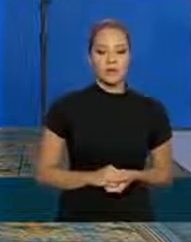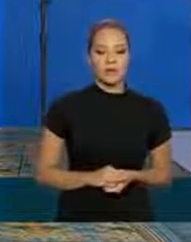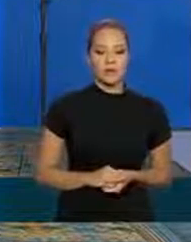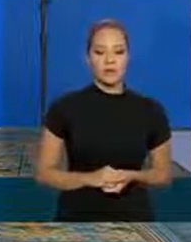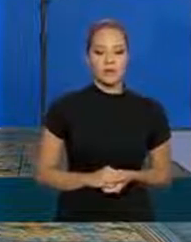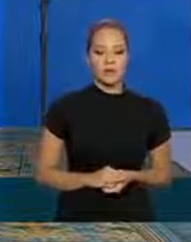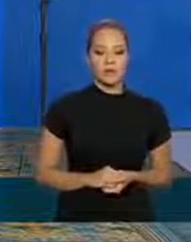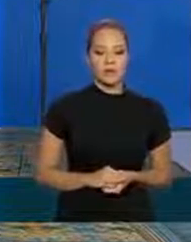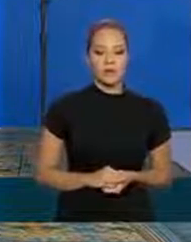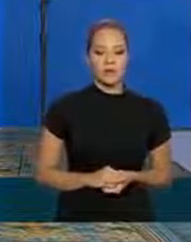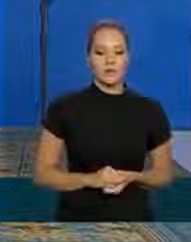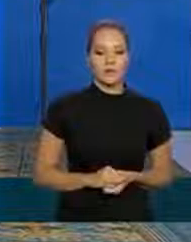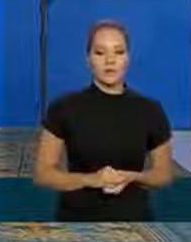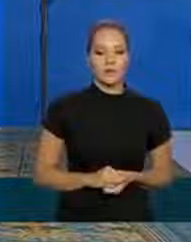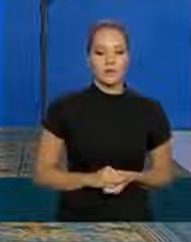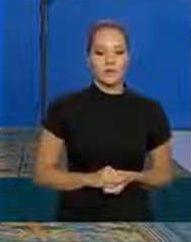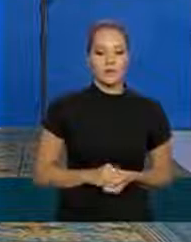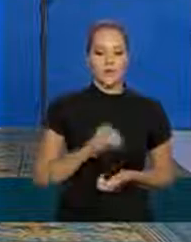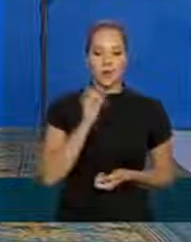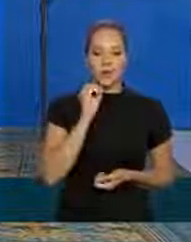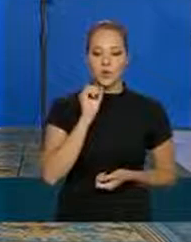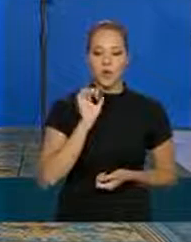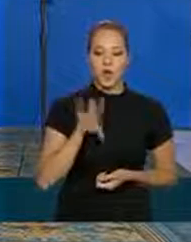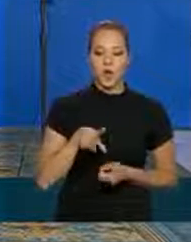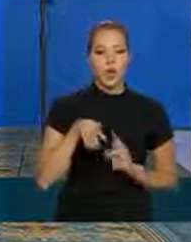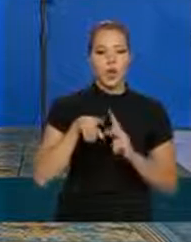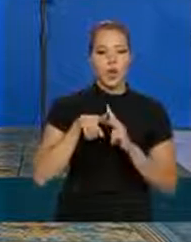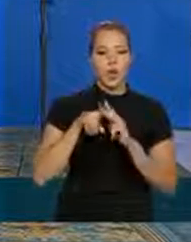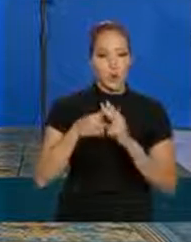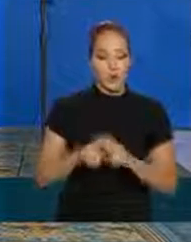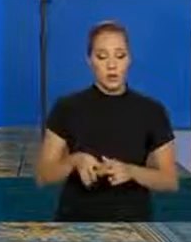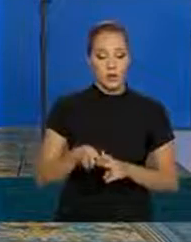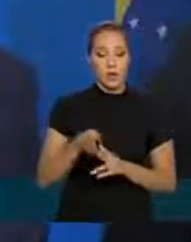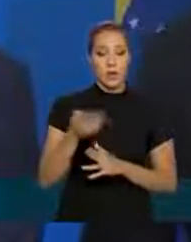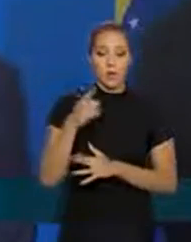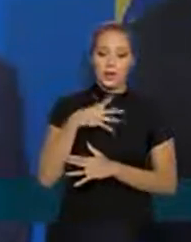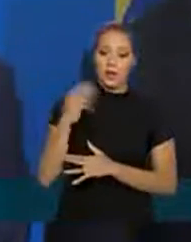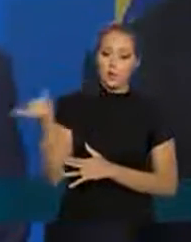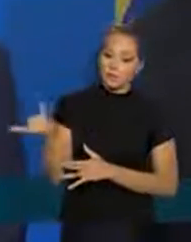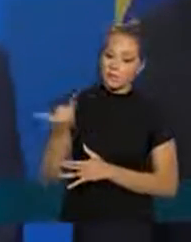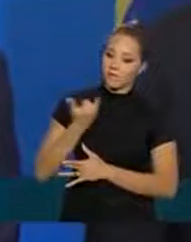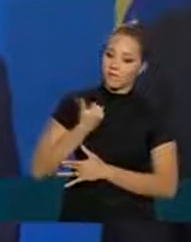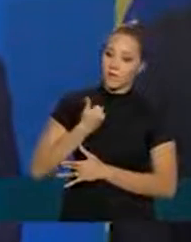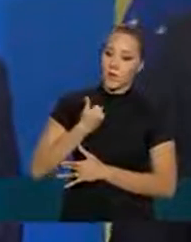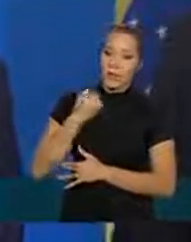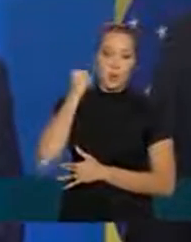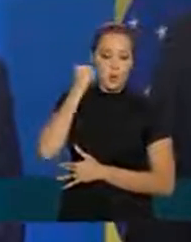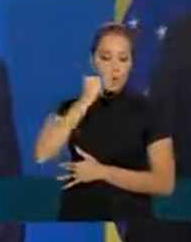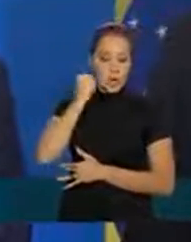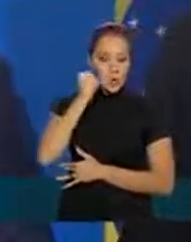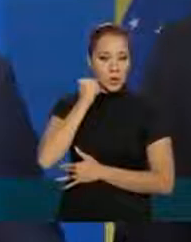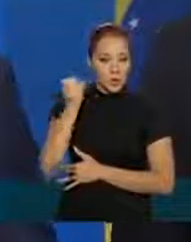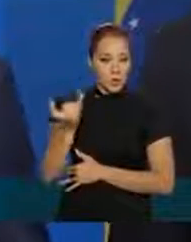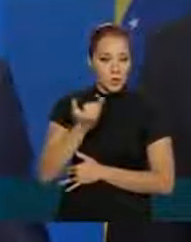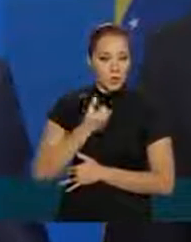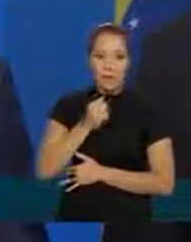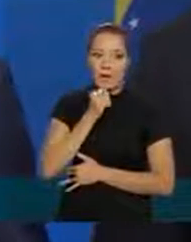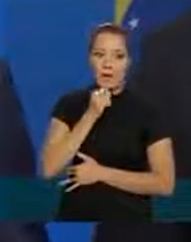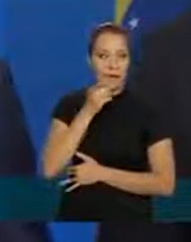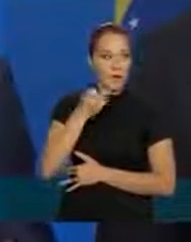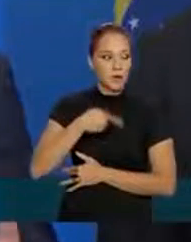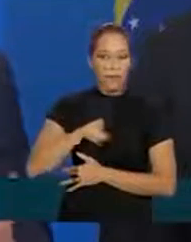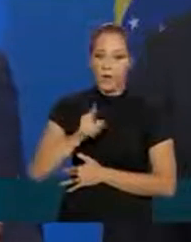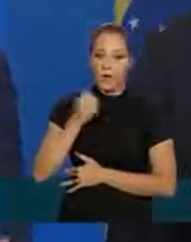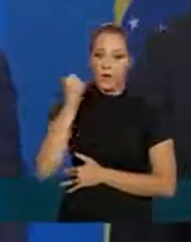só uma correção acabei de receber uma informação de um senador que ainda não chegou ao senado então na